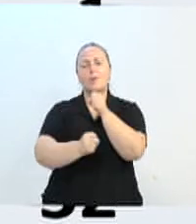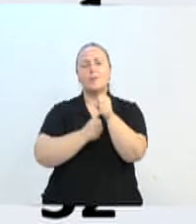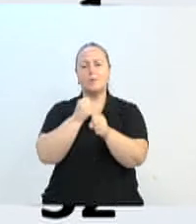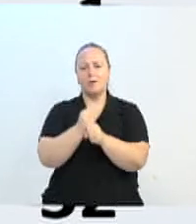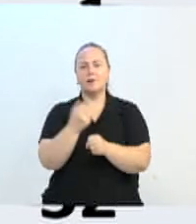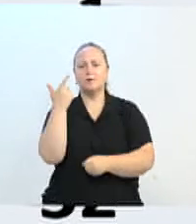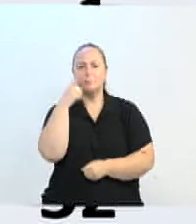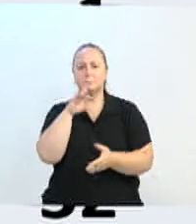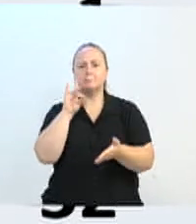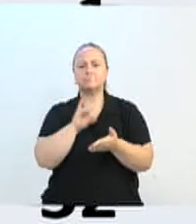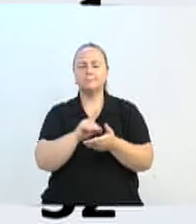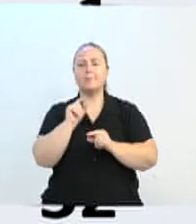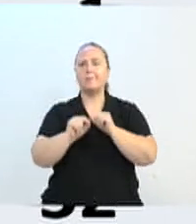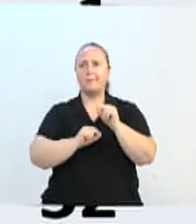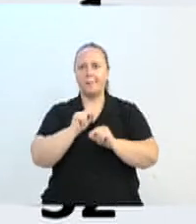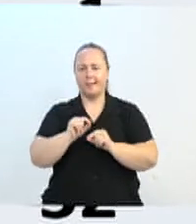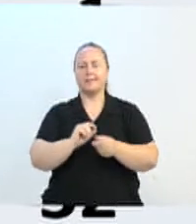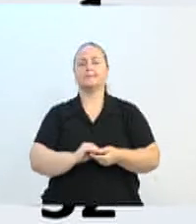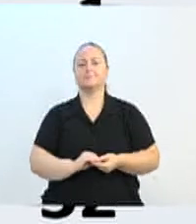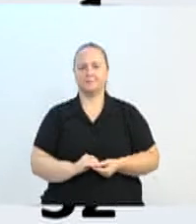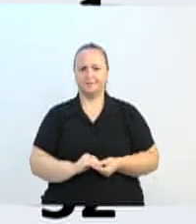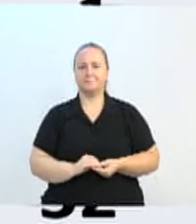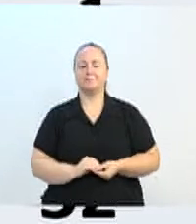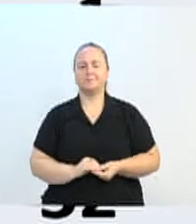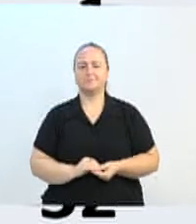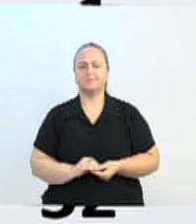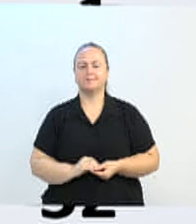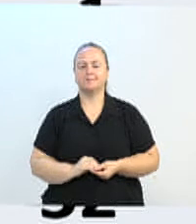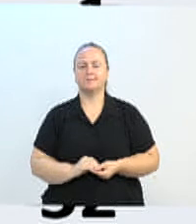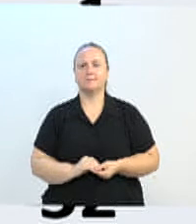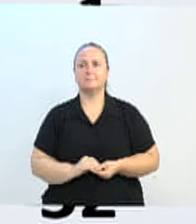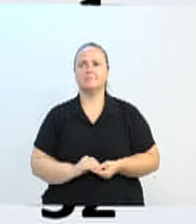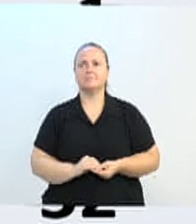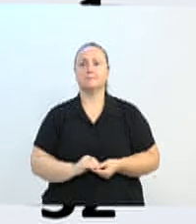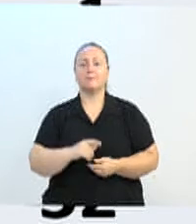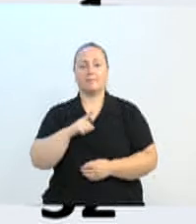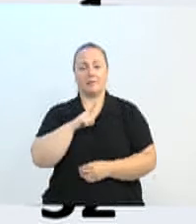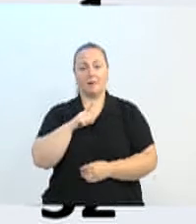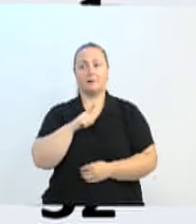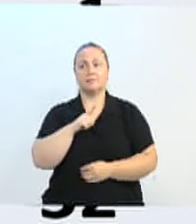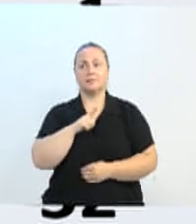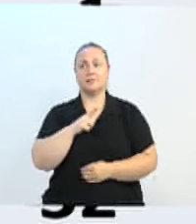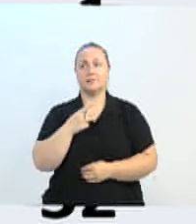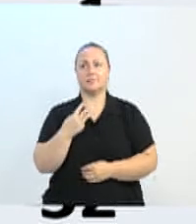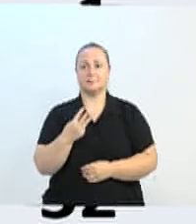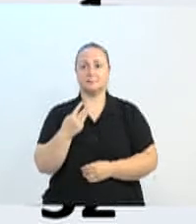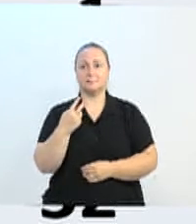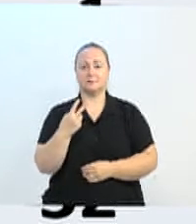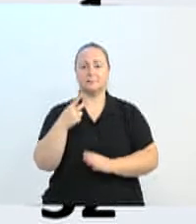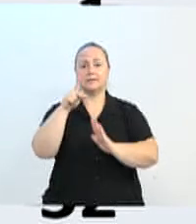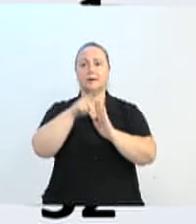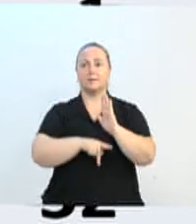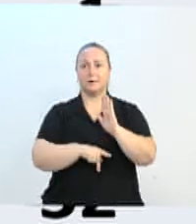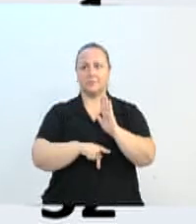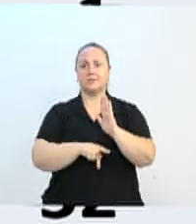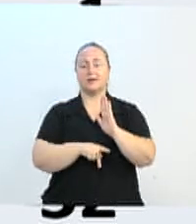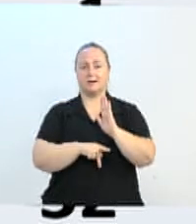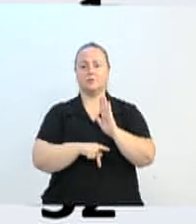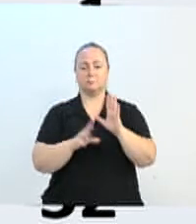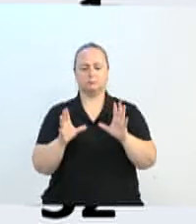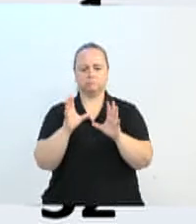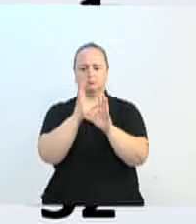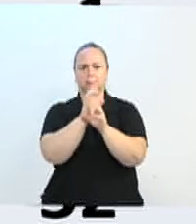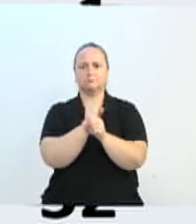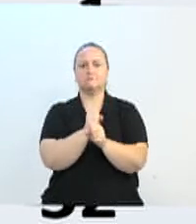conseguimos lá dentro daquele espaço? Nós temos hoje 32 projetos, a soma total